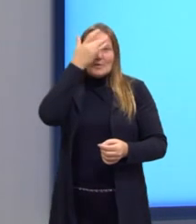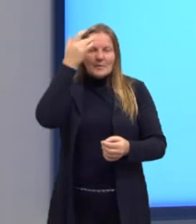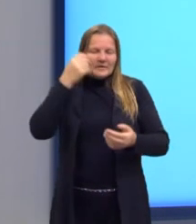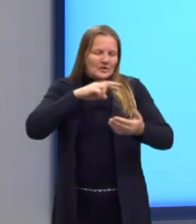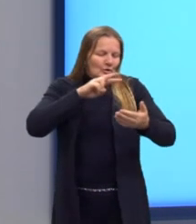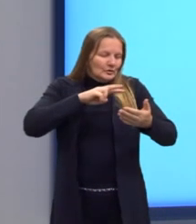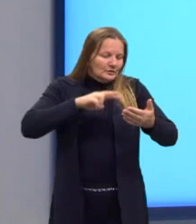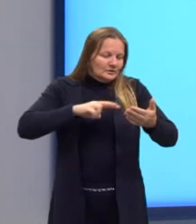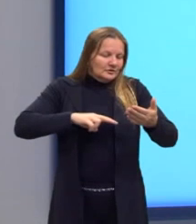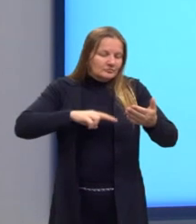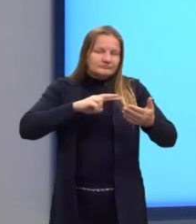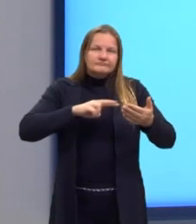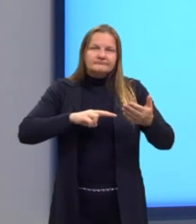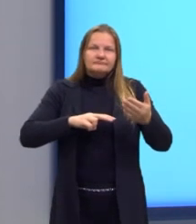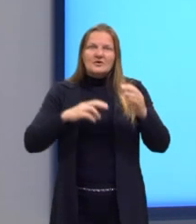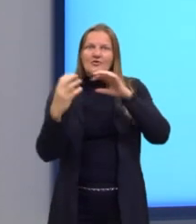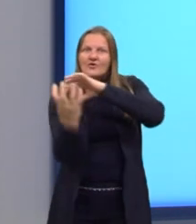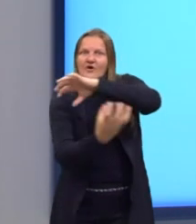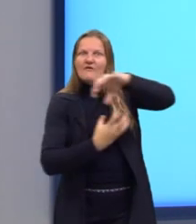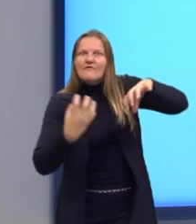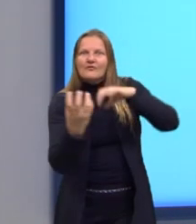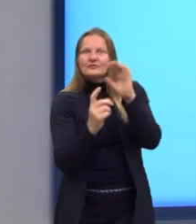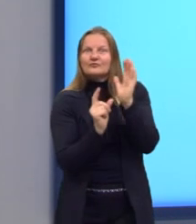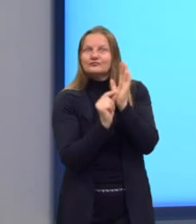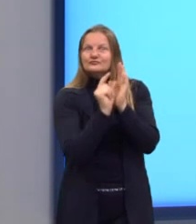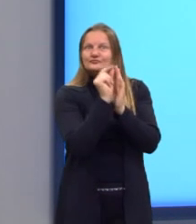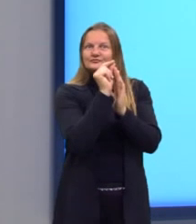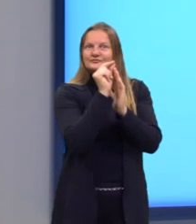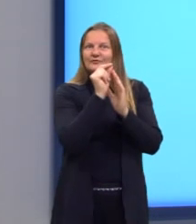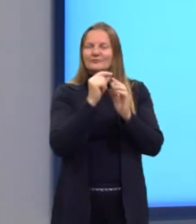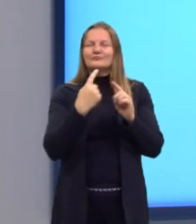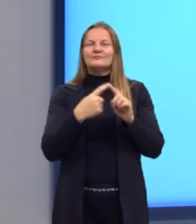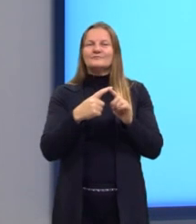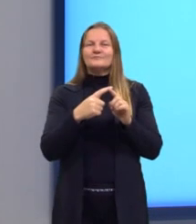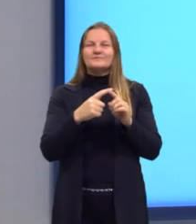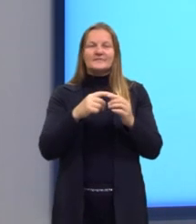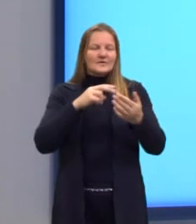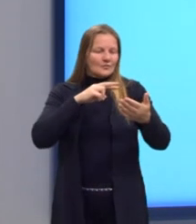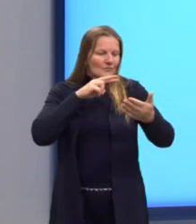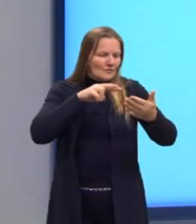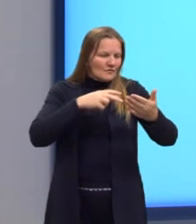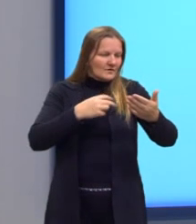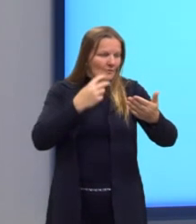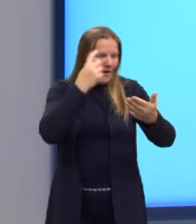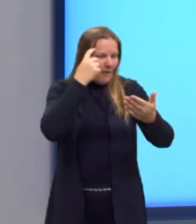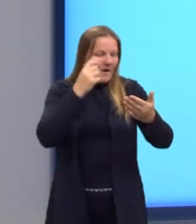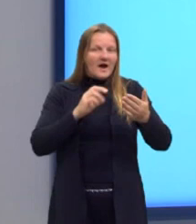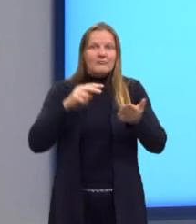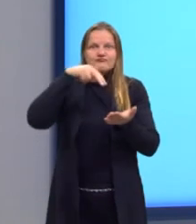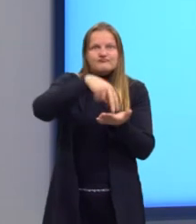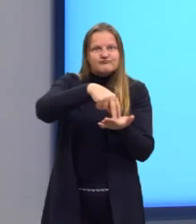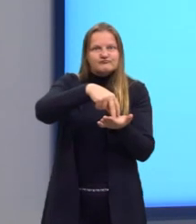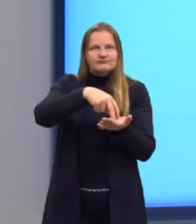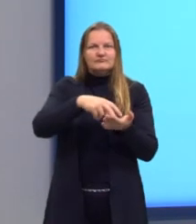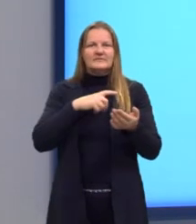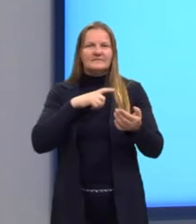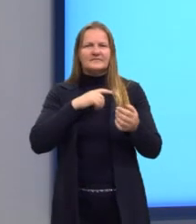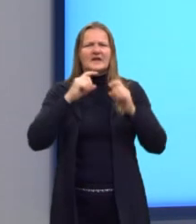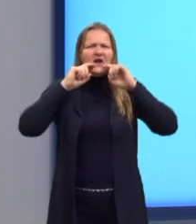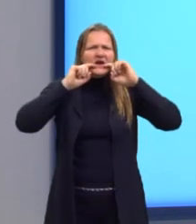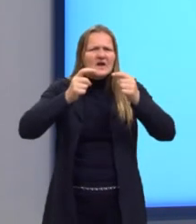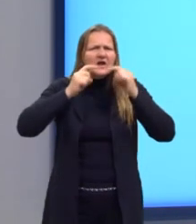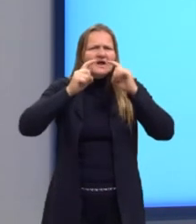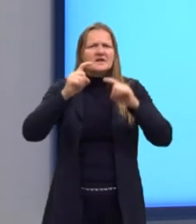Com a revolução digital, quem lê passa a ter voz no processo de leitura. Até outro dia, as críticas